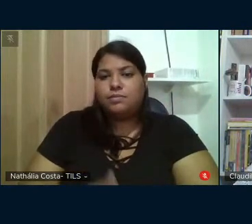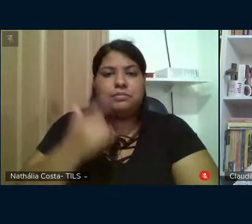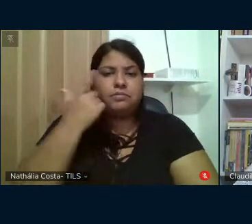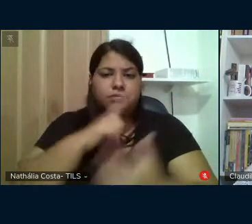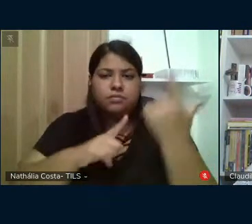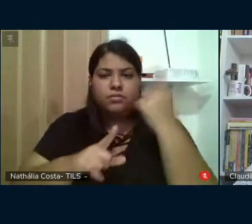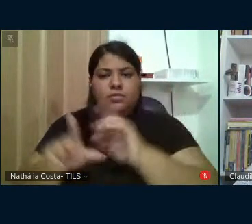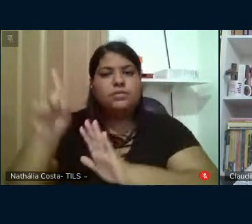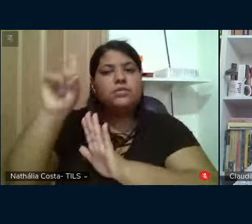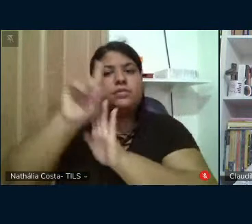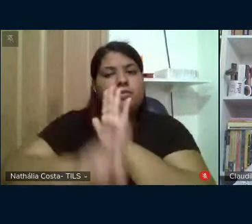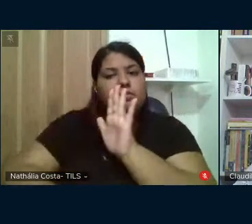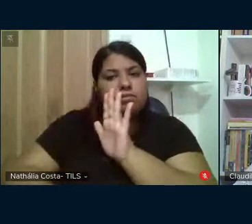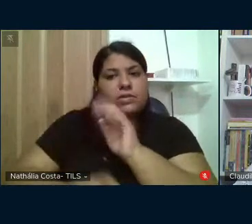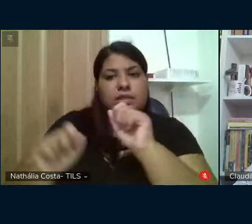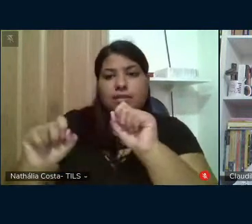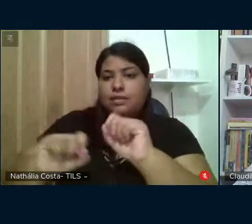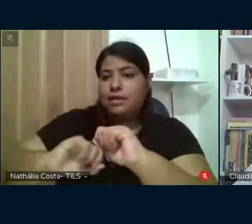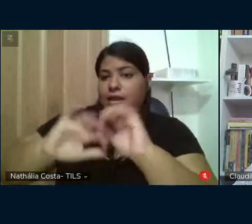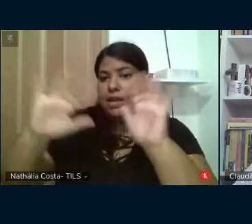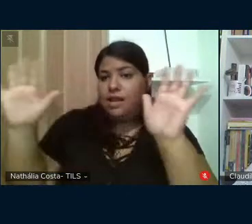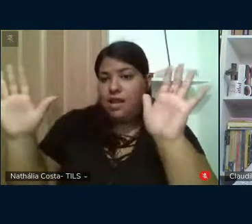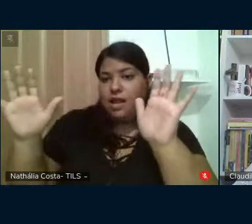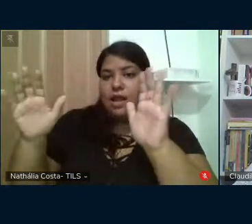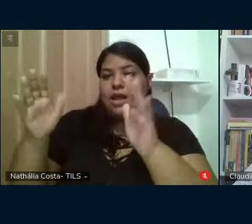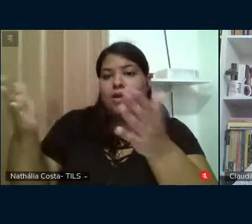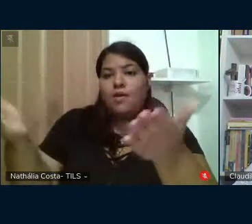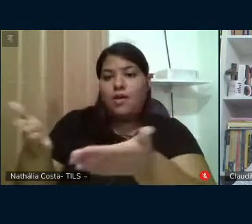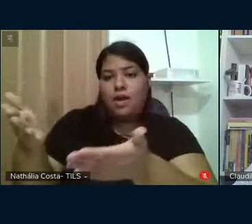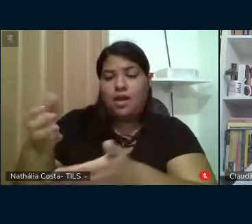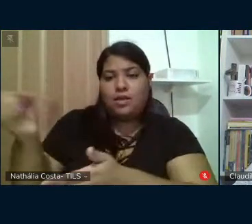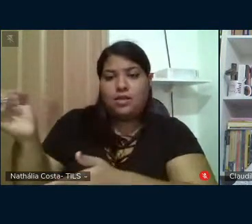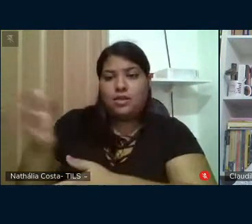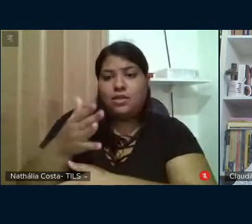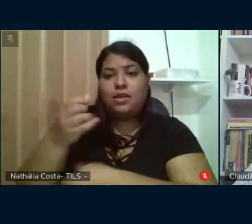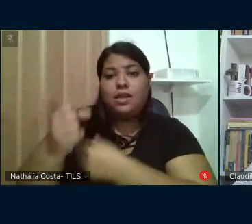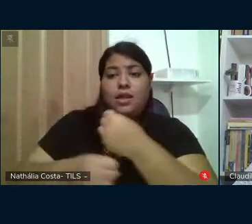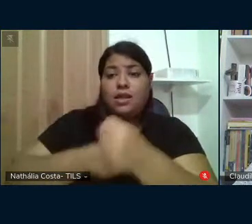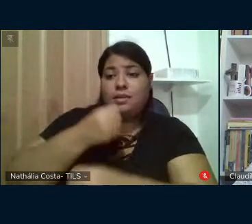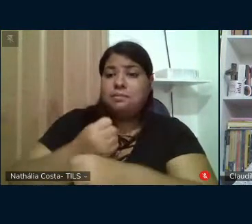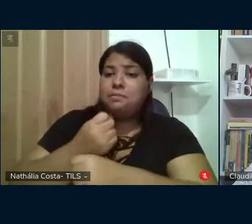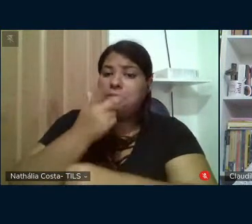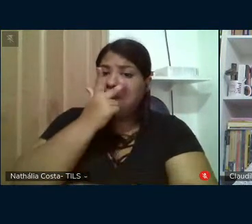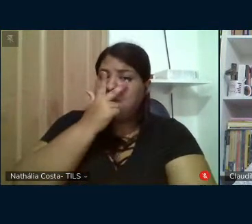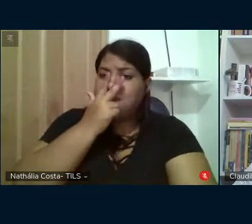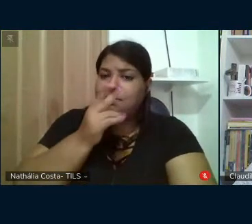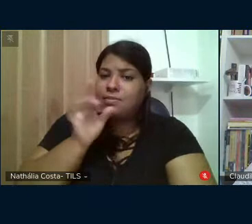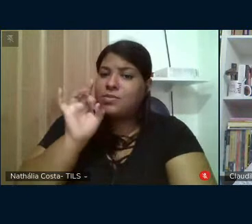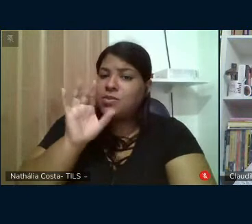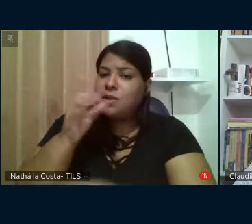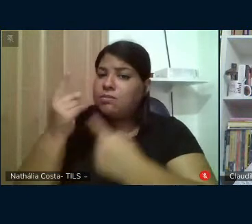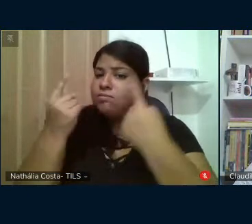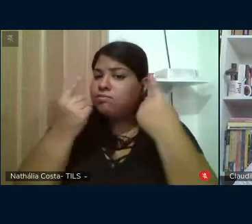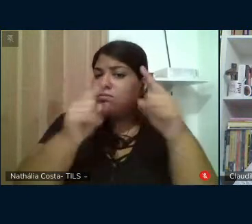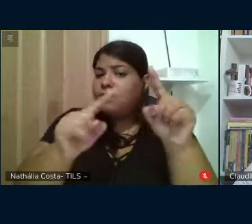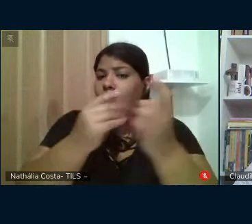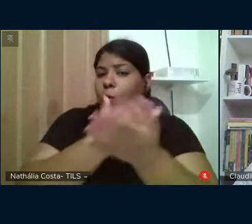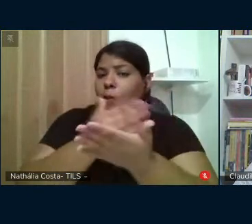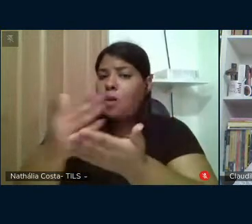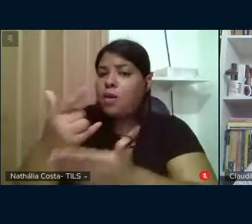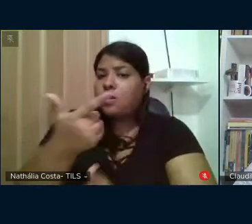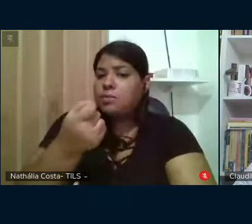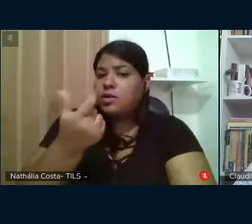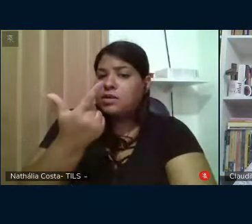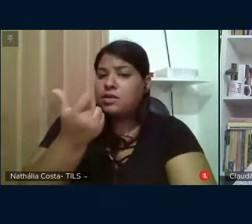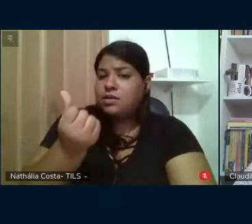direitos que se tornou evidente nos anos mais recentes apenas parece ter sido um ataque iniciado em 2016 com